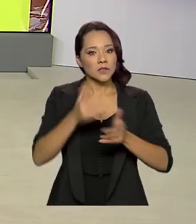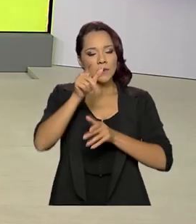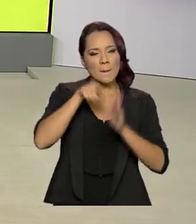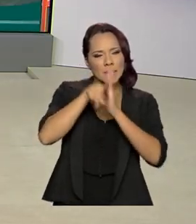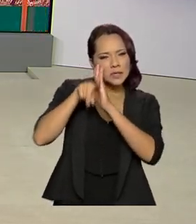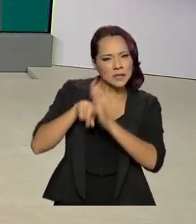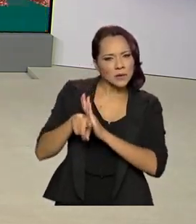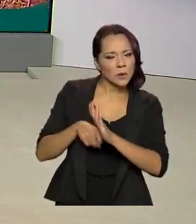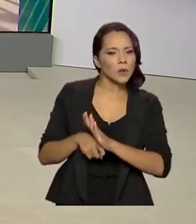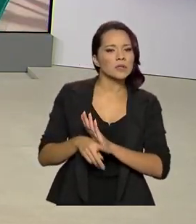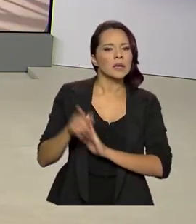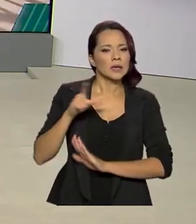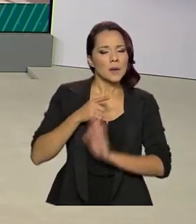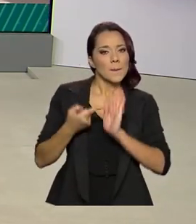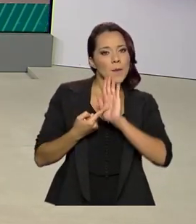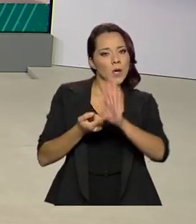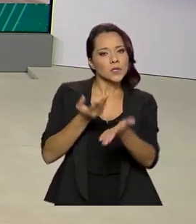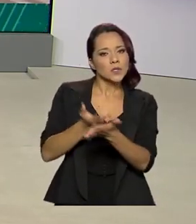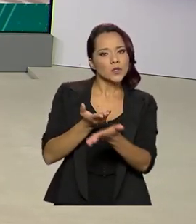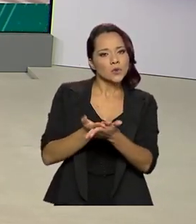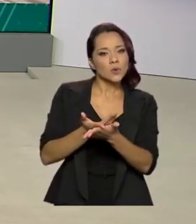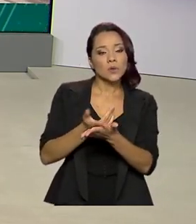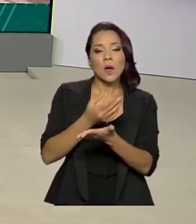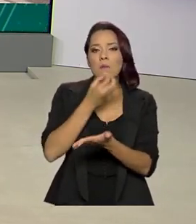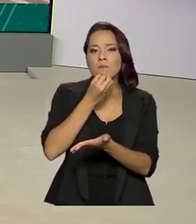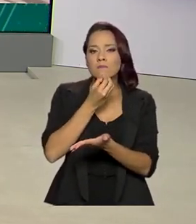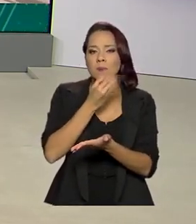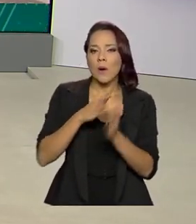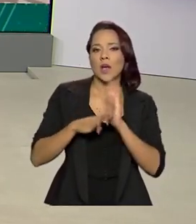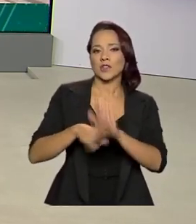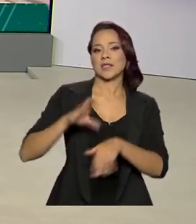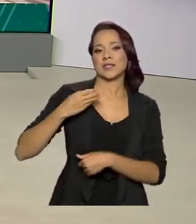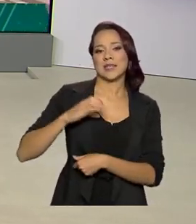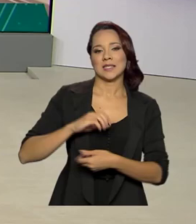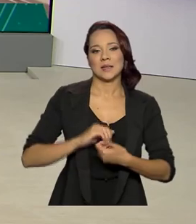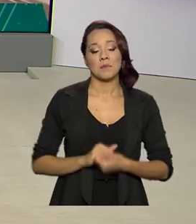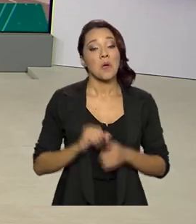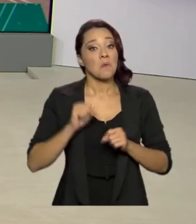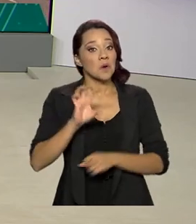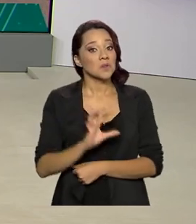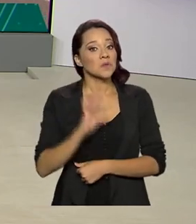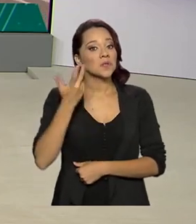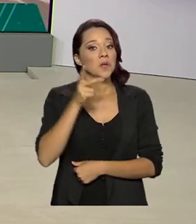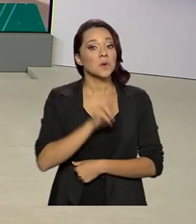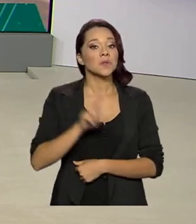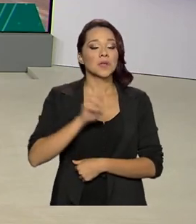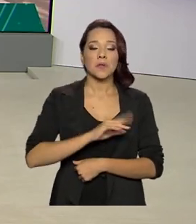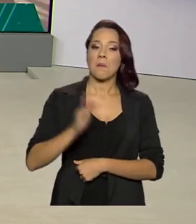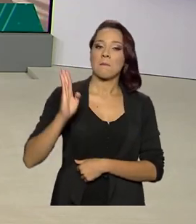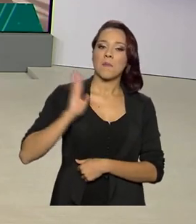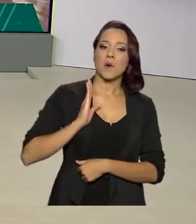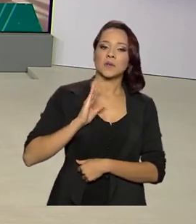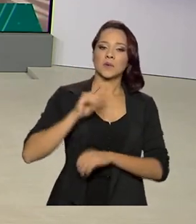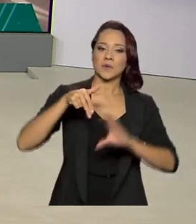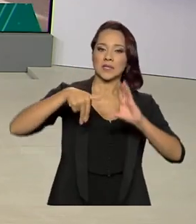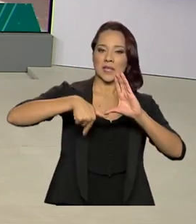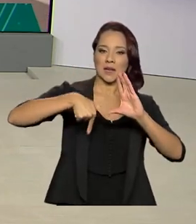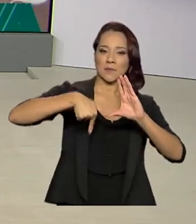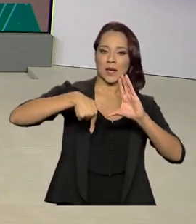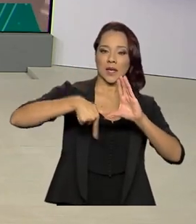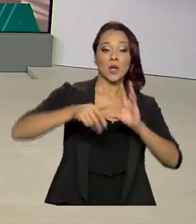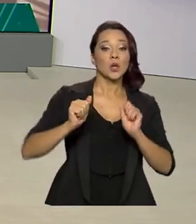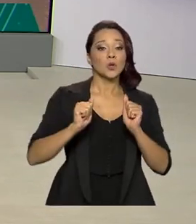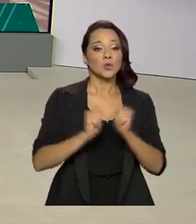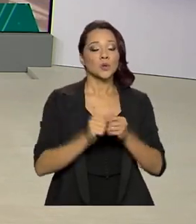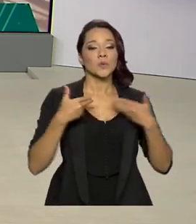pesquisadores que apresentam estudos que trazem benefícios à ciência. Isso pode acontecer por meio de bolsas do CNPq, ligado